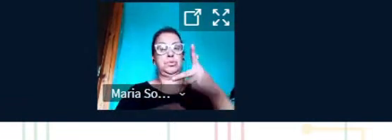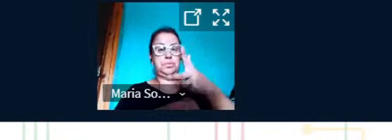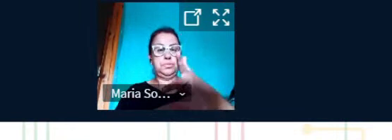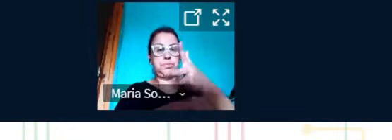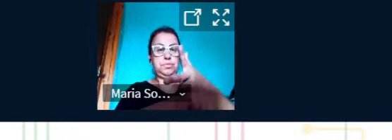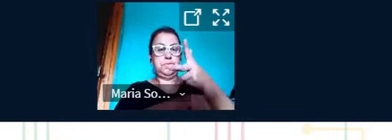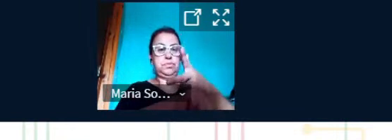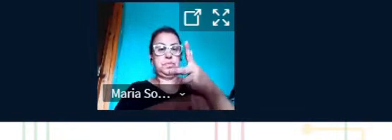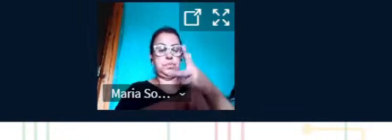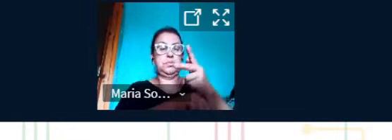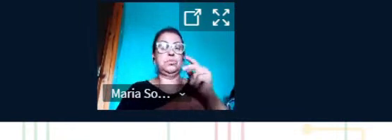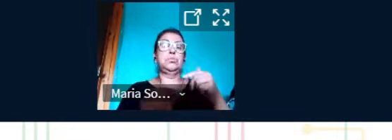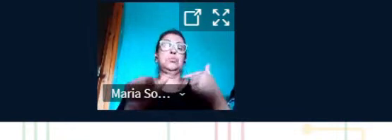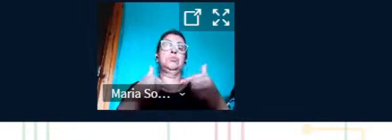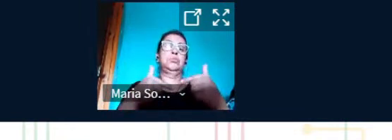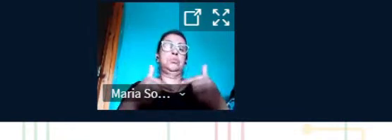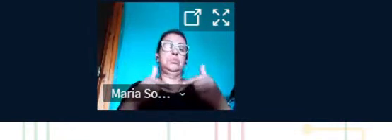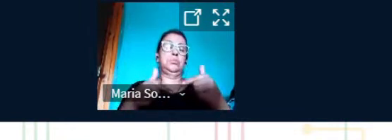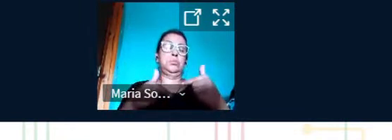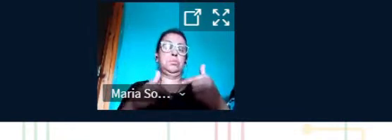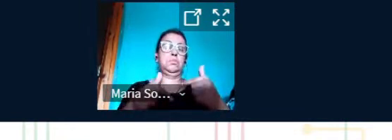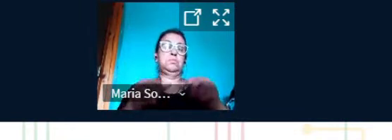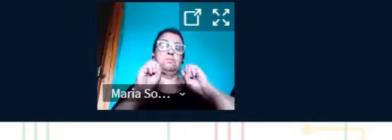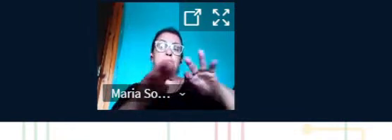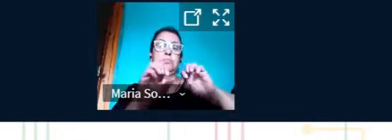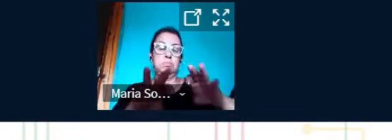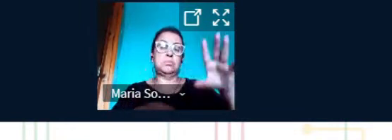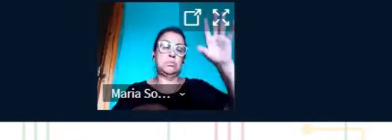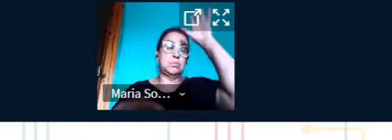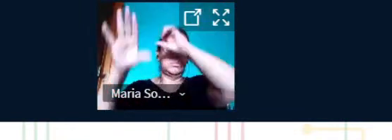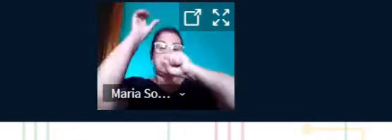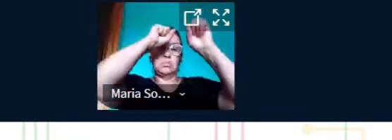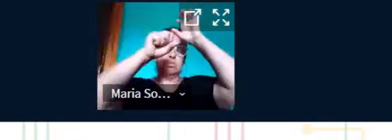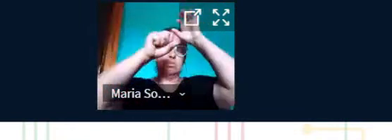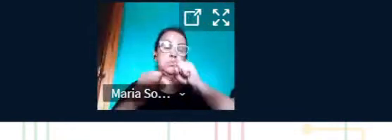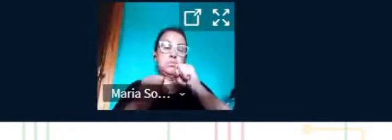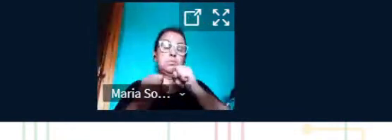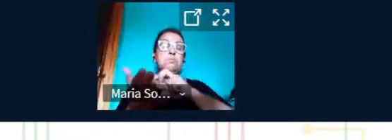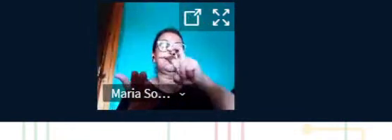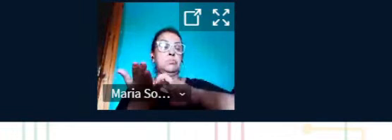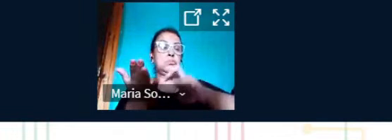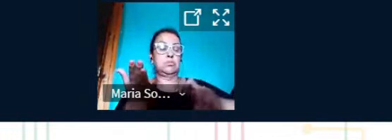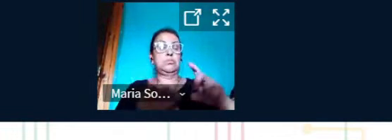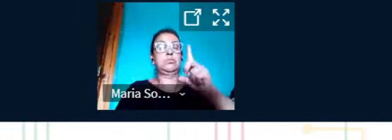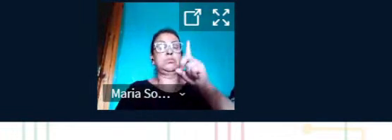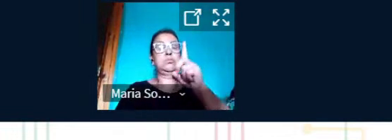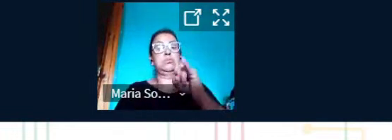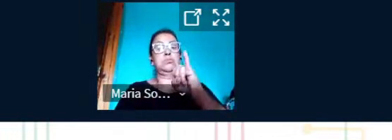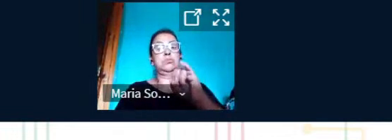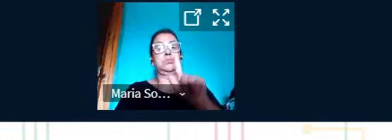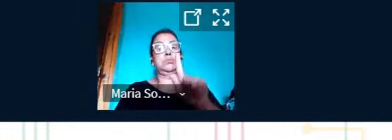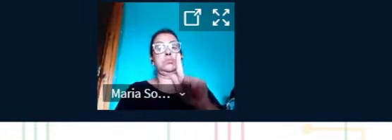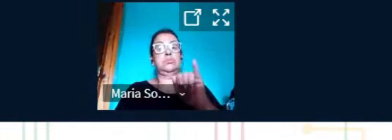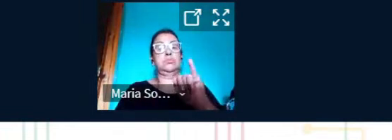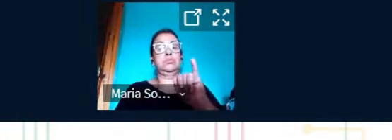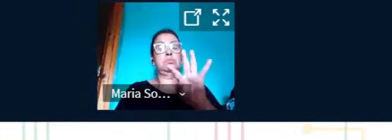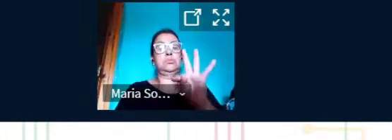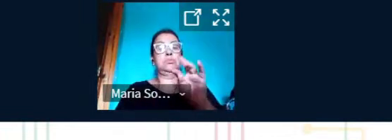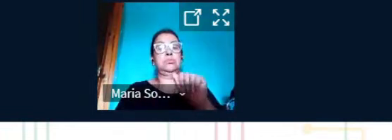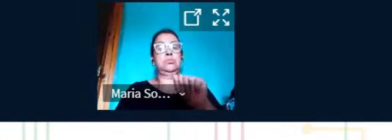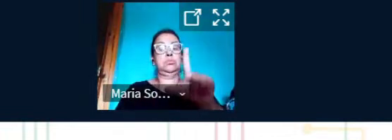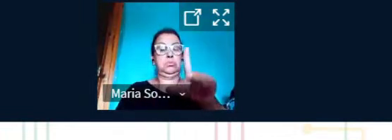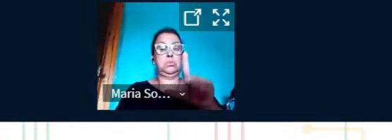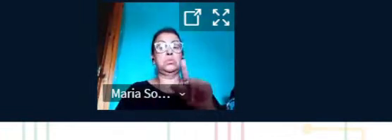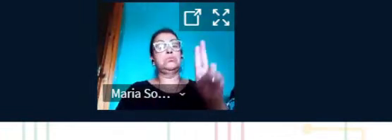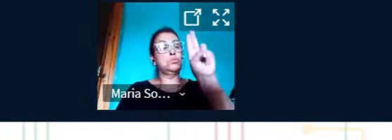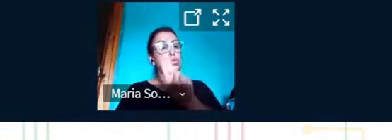O trabalho é Ensino e Aprendizagem da Gráfica Digital, Aplicado ao Ambiente Construído.